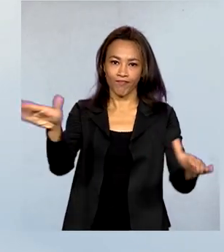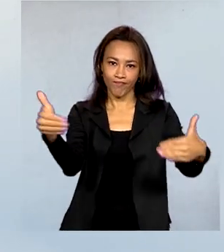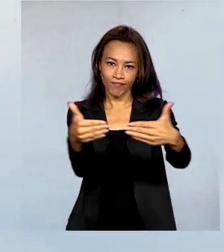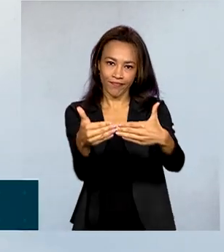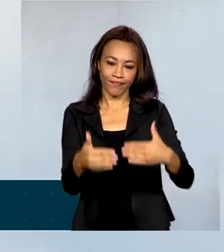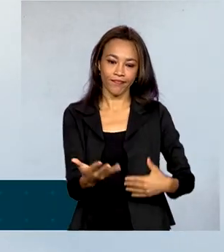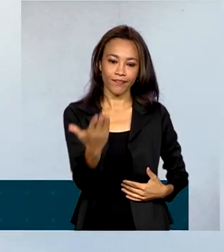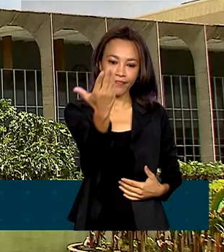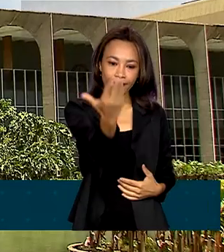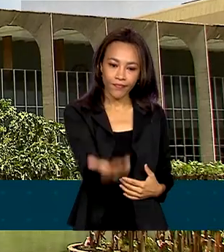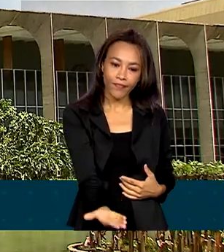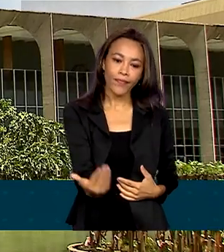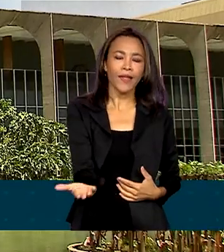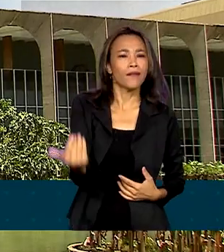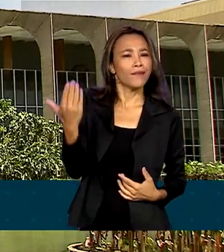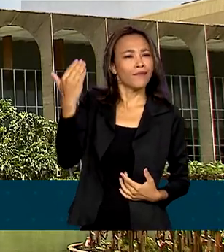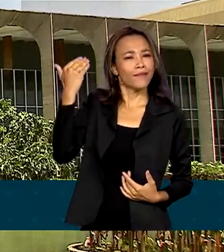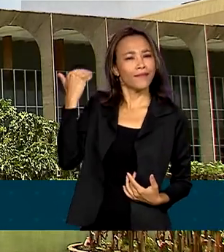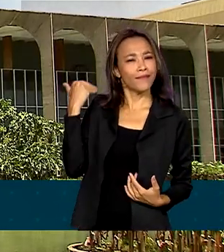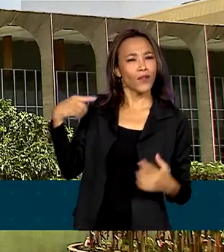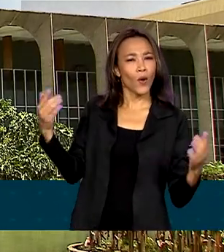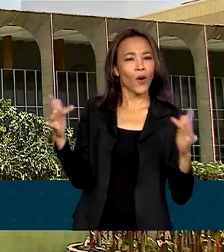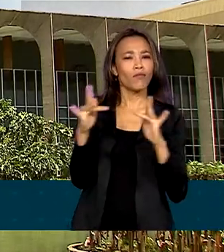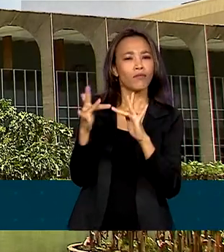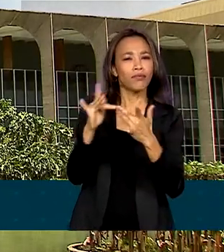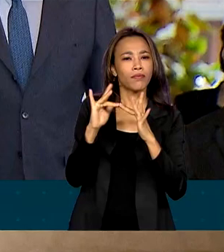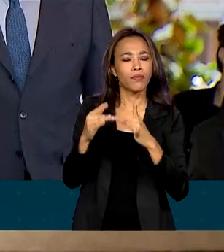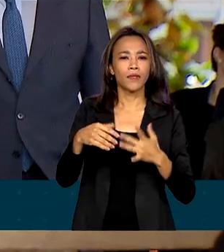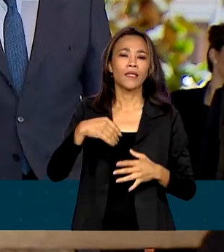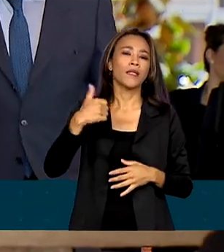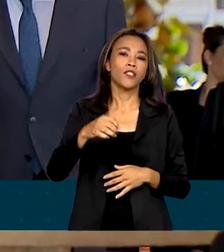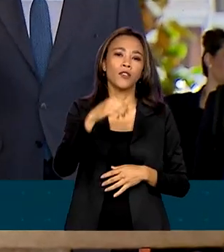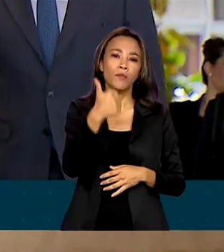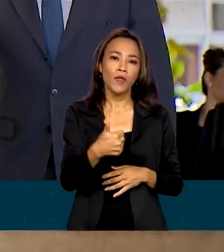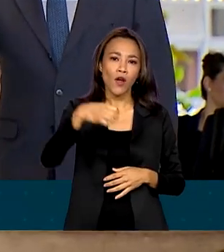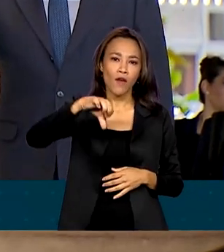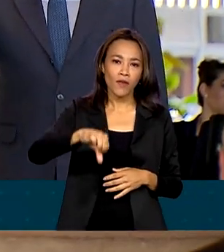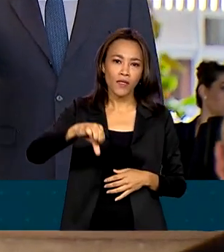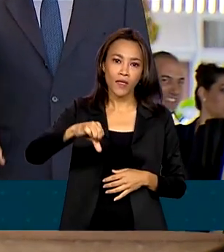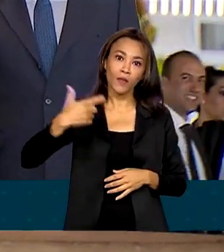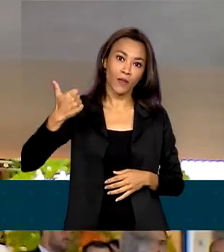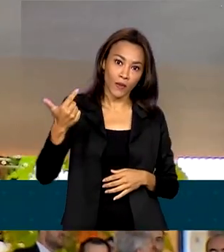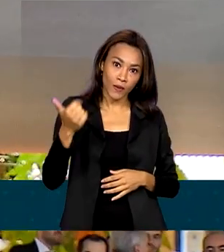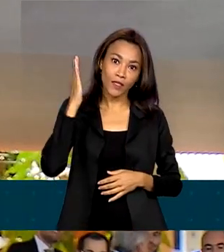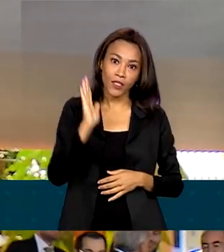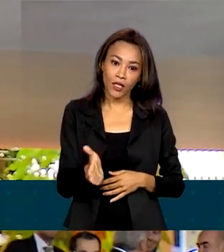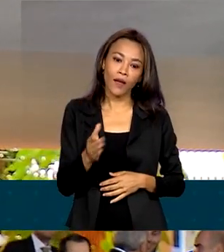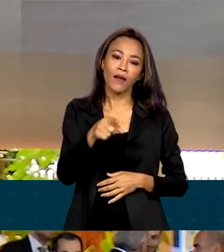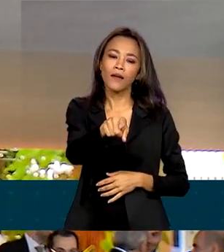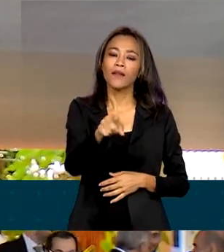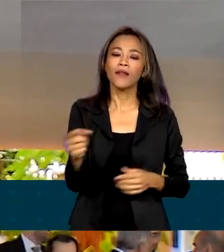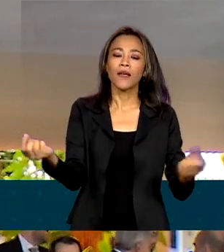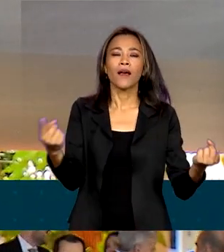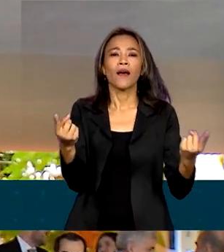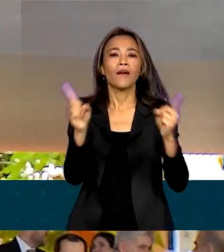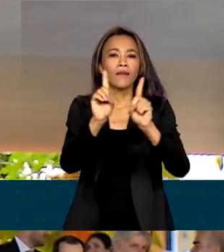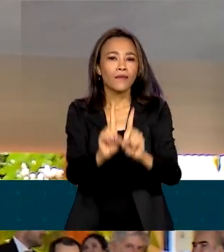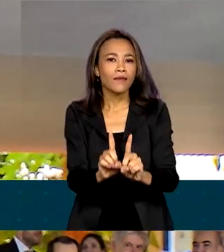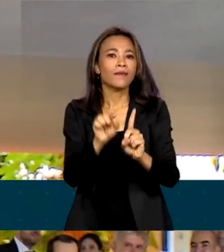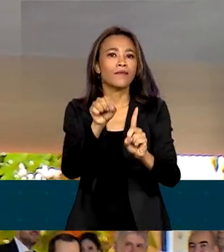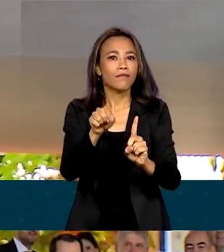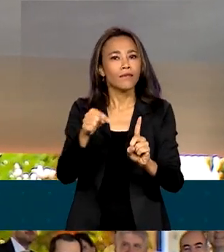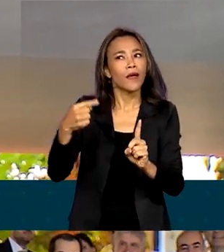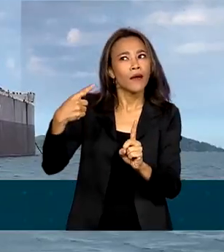relação que existe desde 1912, consolidada pela troca de apoio em candidaturas a órgãos